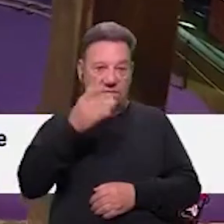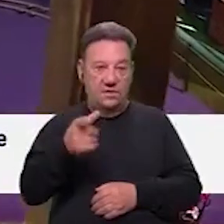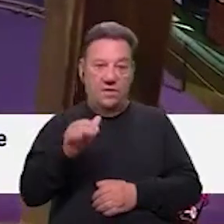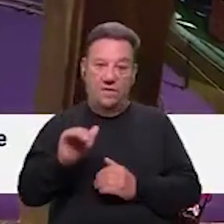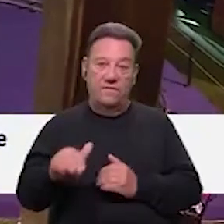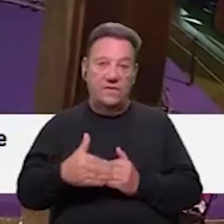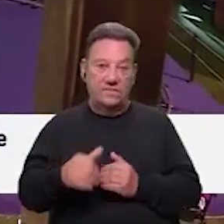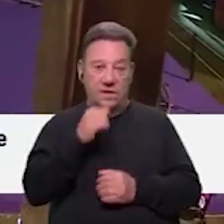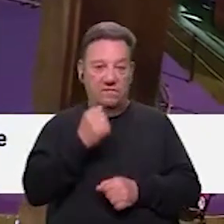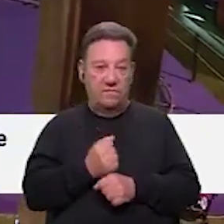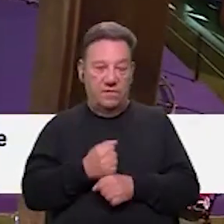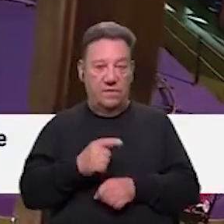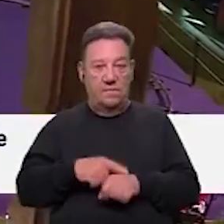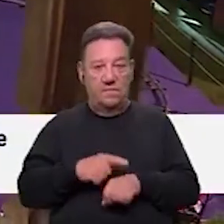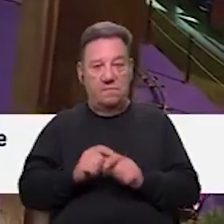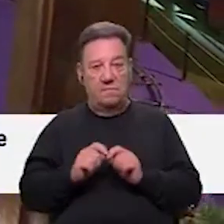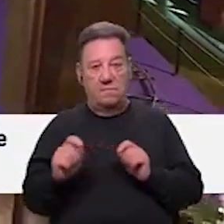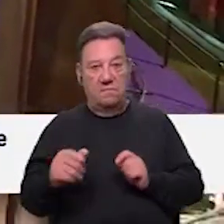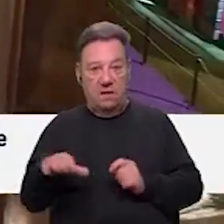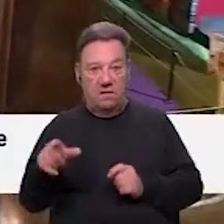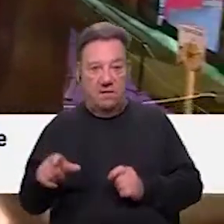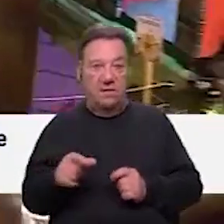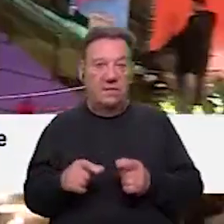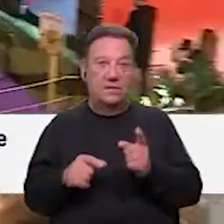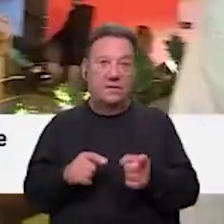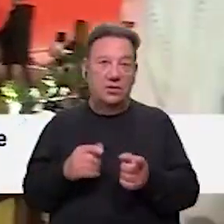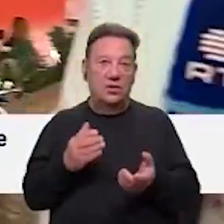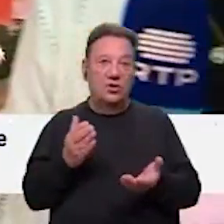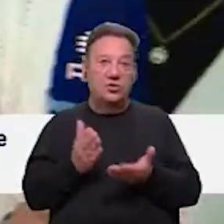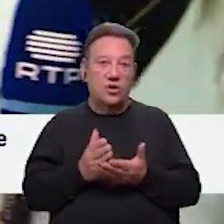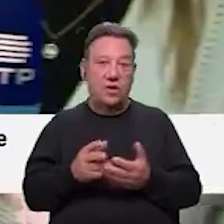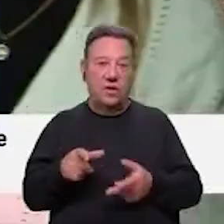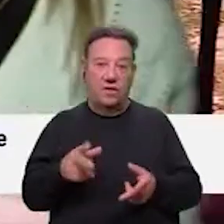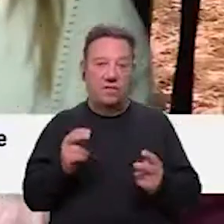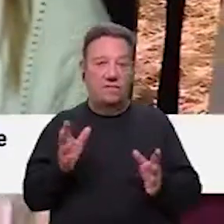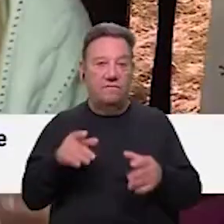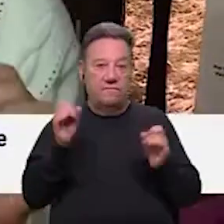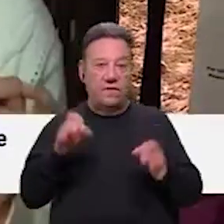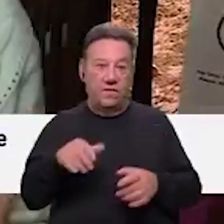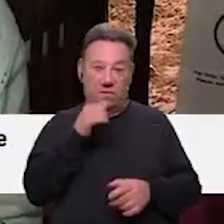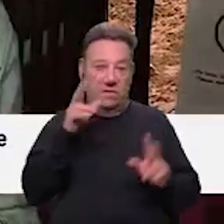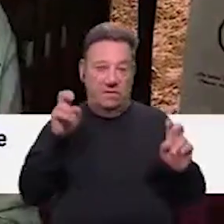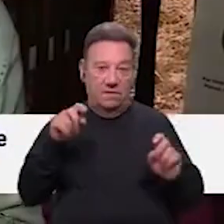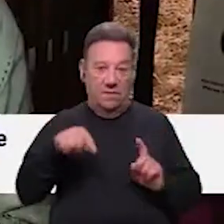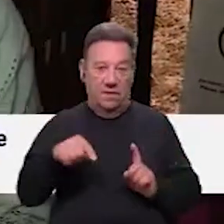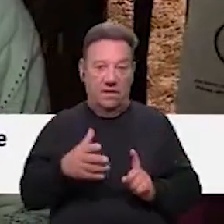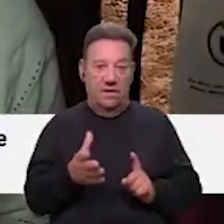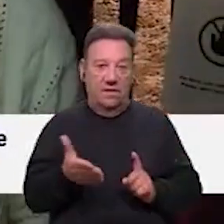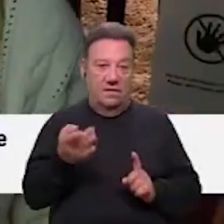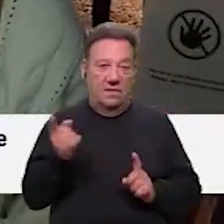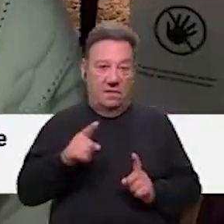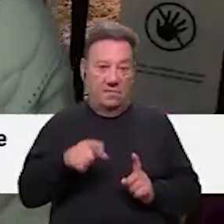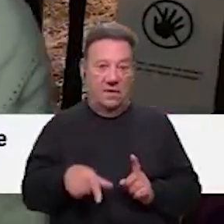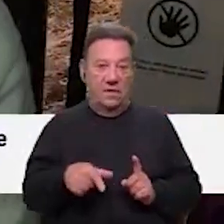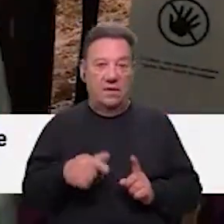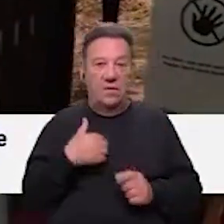Aos fins de semana funciona durante mais tempo esta escola de feiticeiros, que é a temática desta 17ª edição.